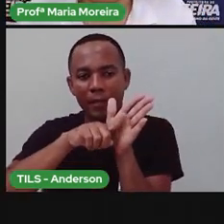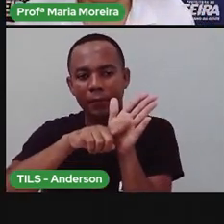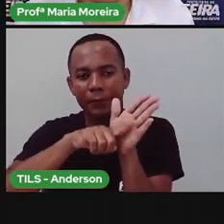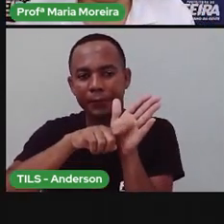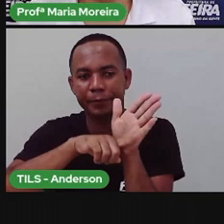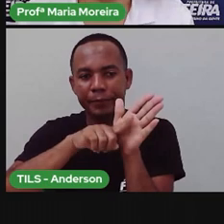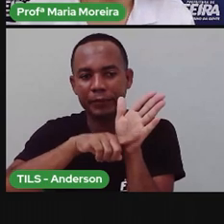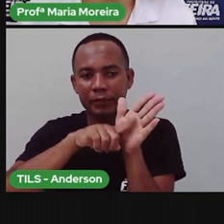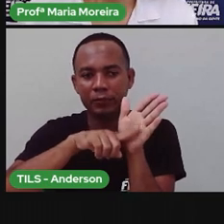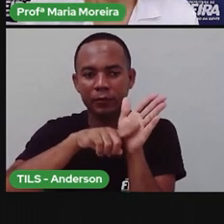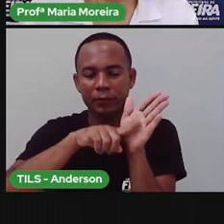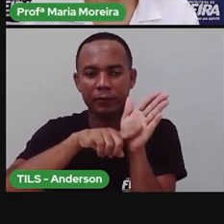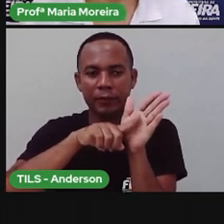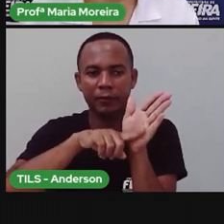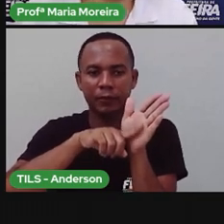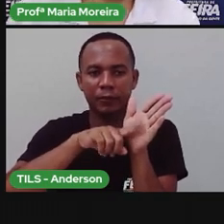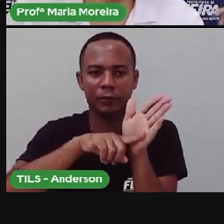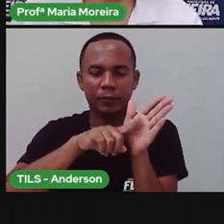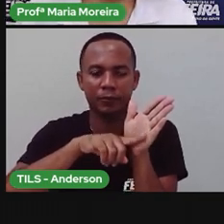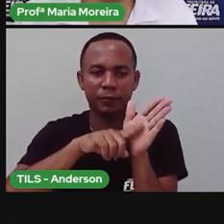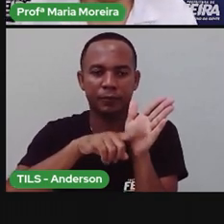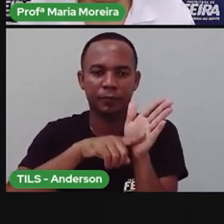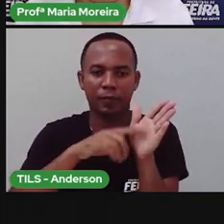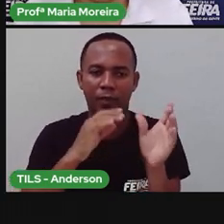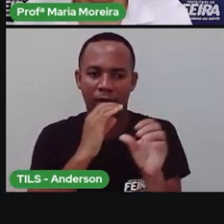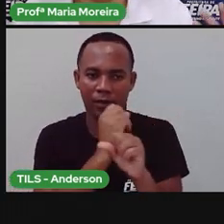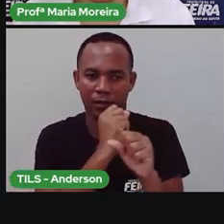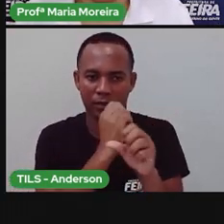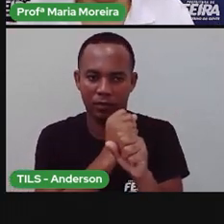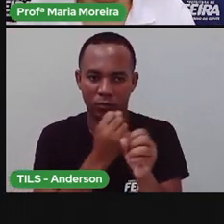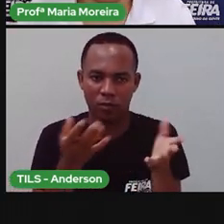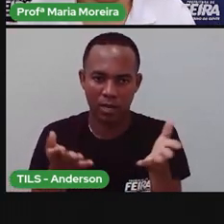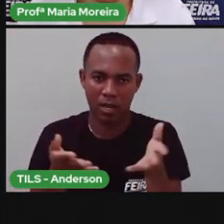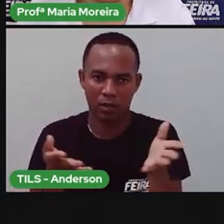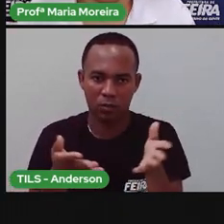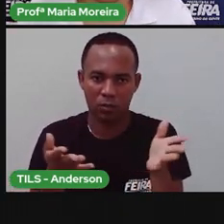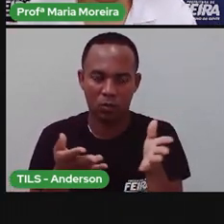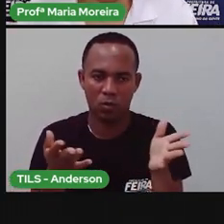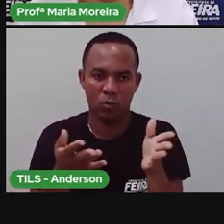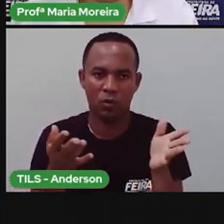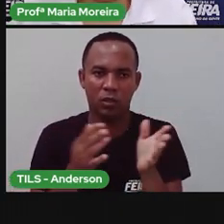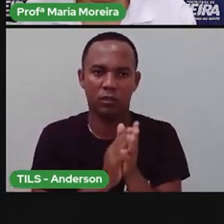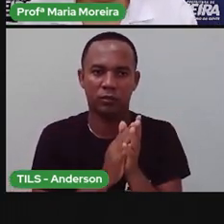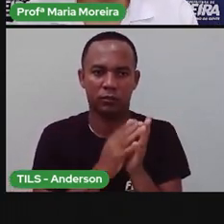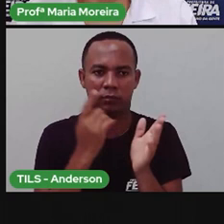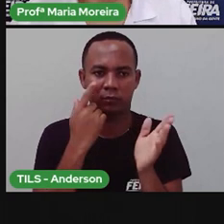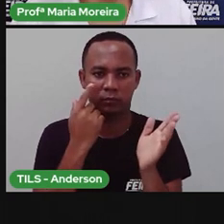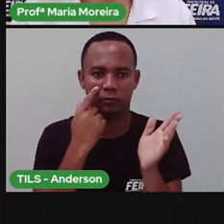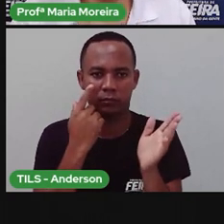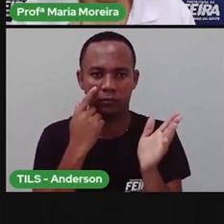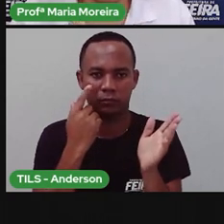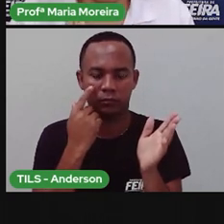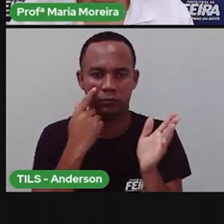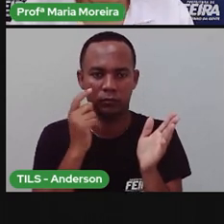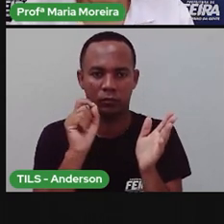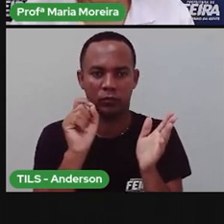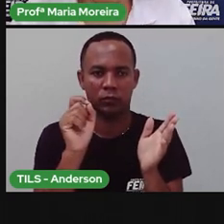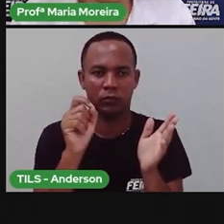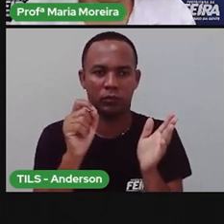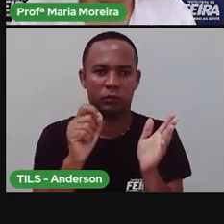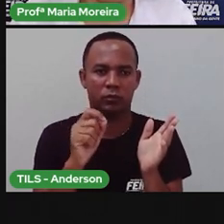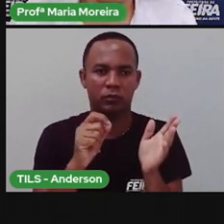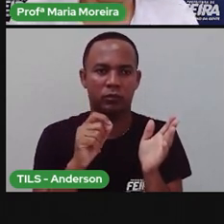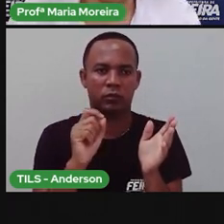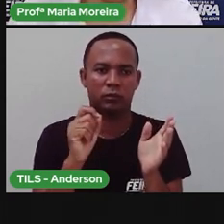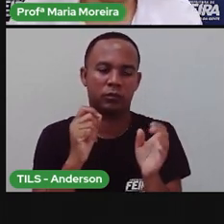vocês preferirem em chamar. E aí eu vou pegar o ano que a gente está, que é o ano de dois mil e vinte e um, e vou o quê? Tirar dele, né?